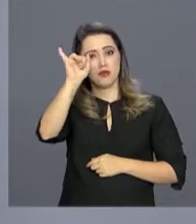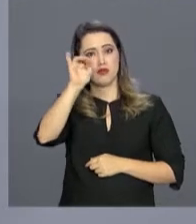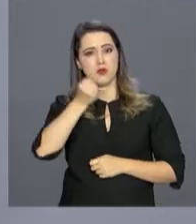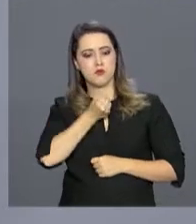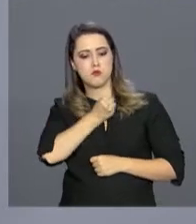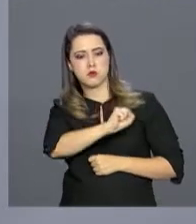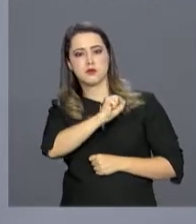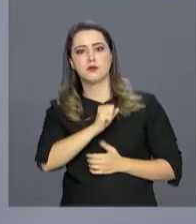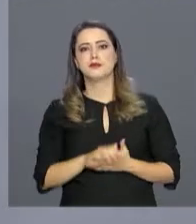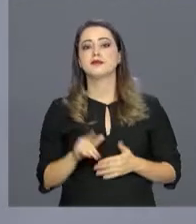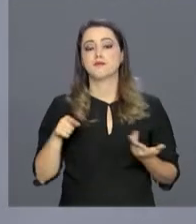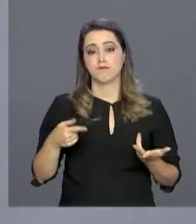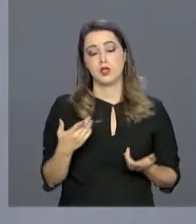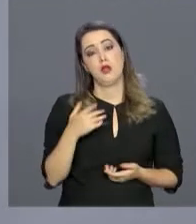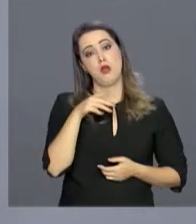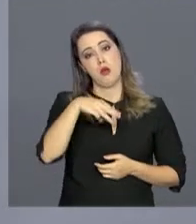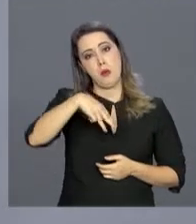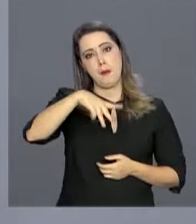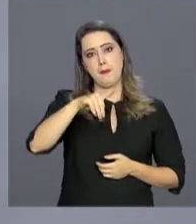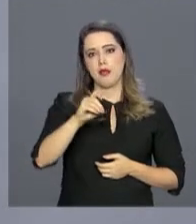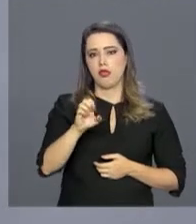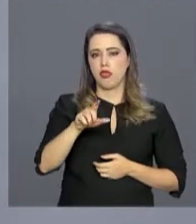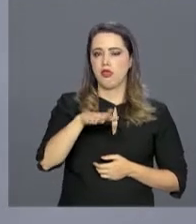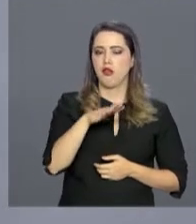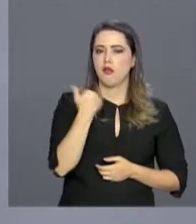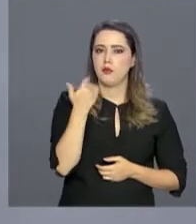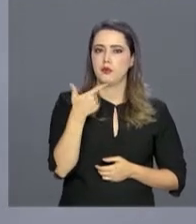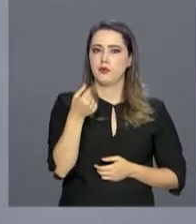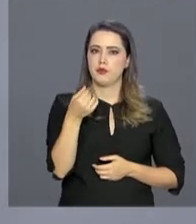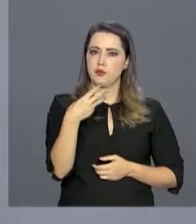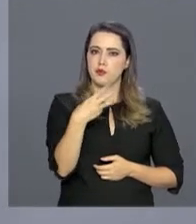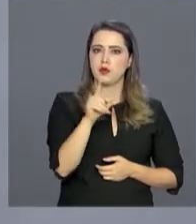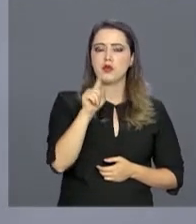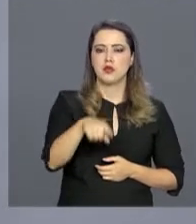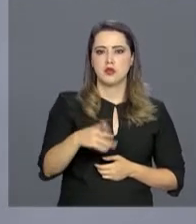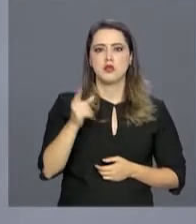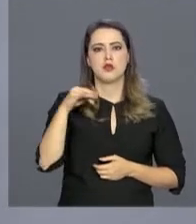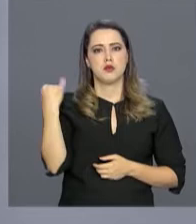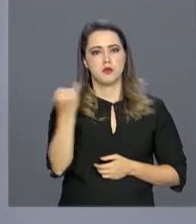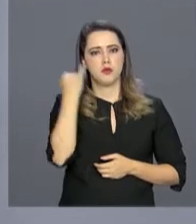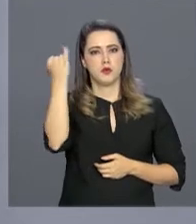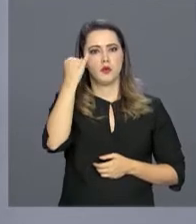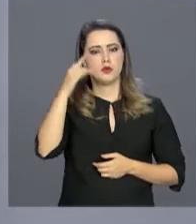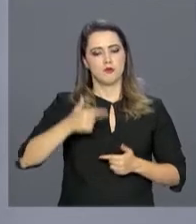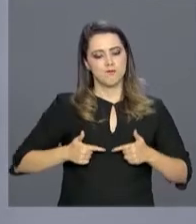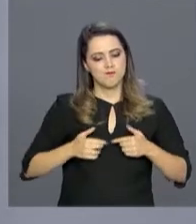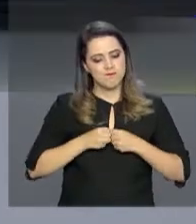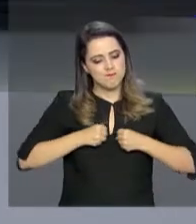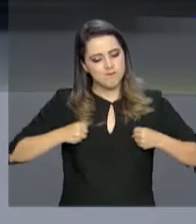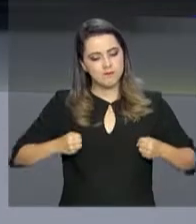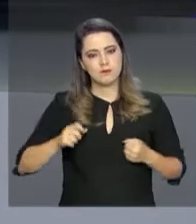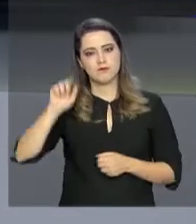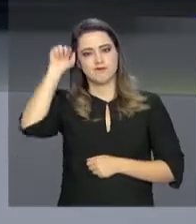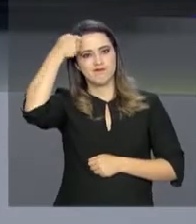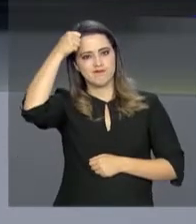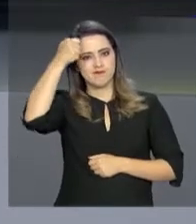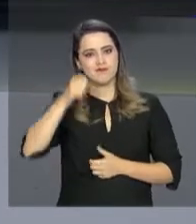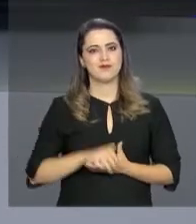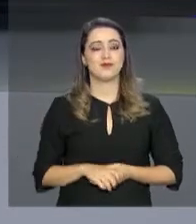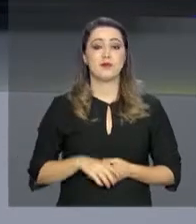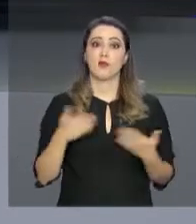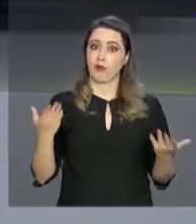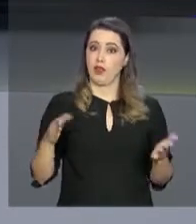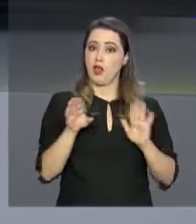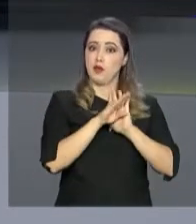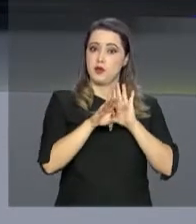Mandela faleceu em 2013 e é considerado um dos maiores heróis da luta dos negros pela igualdade. E o programa de rádio